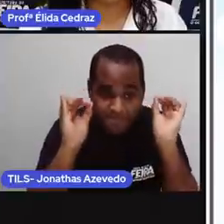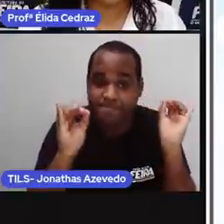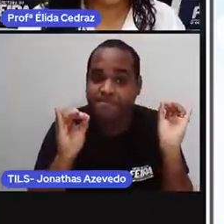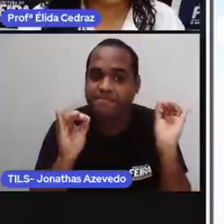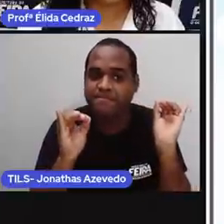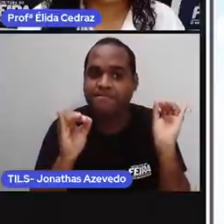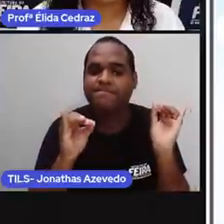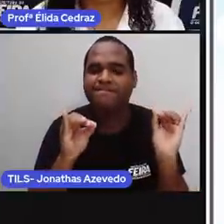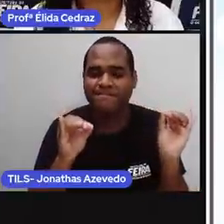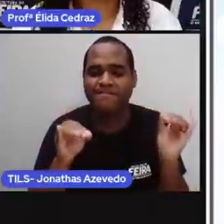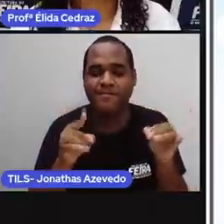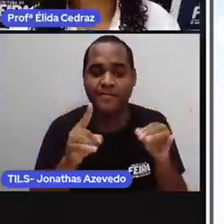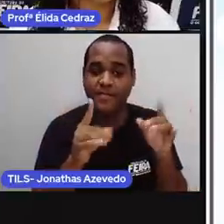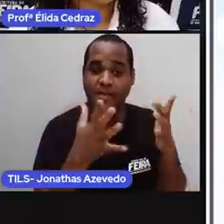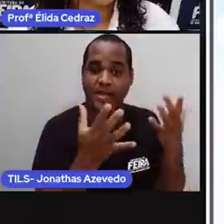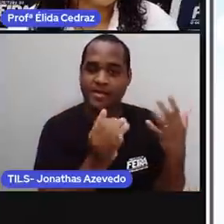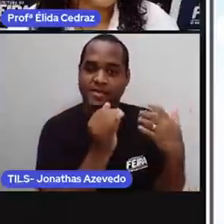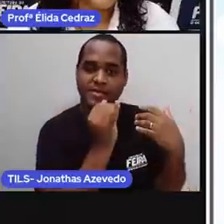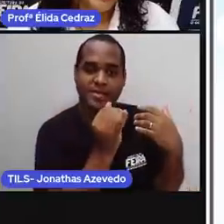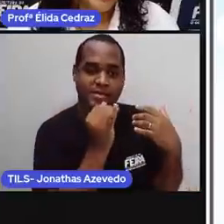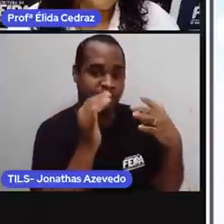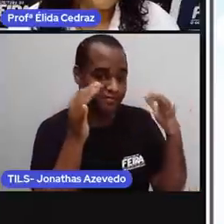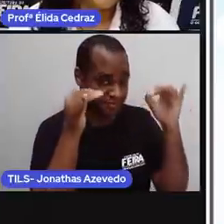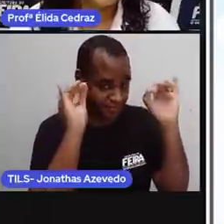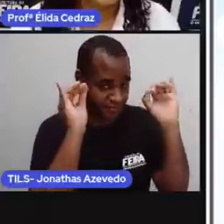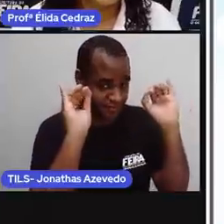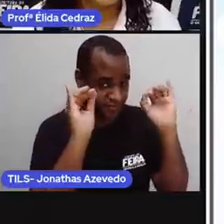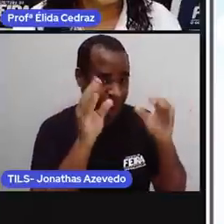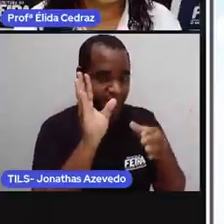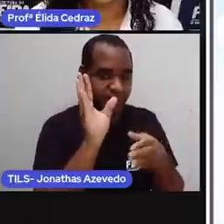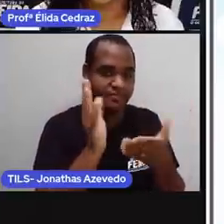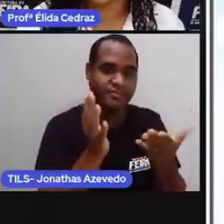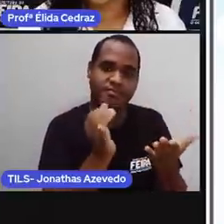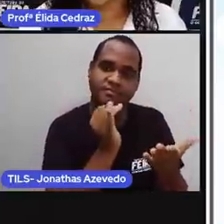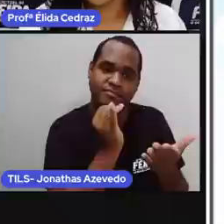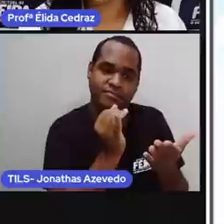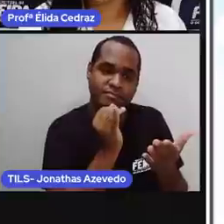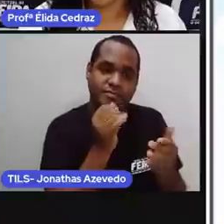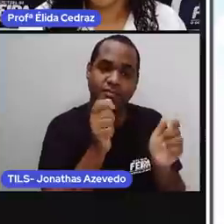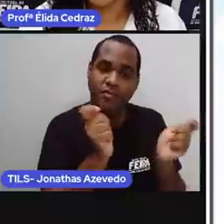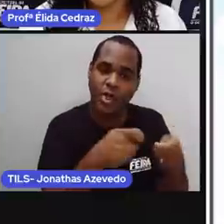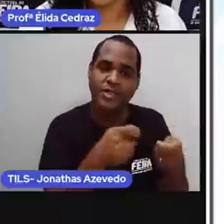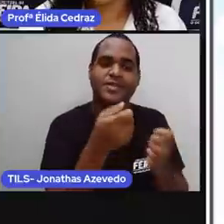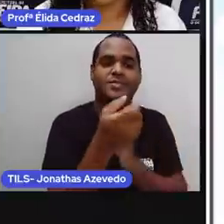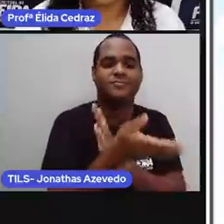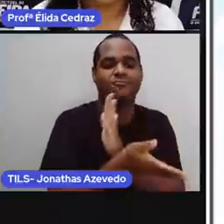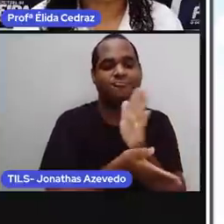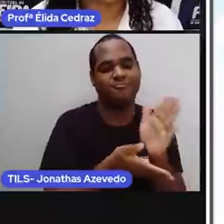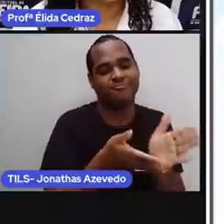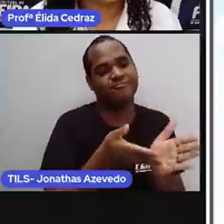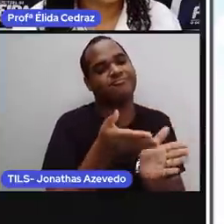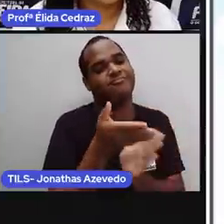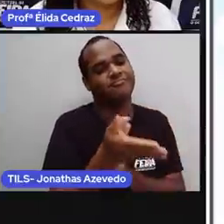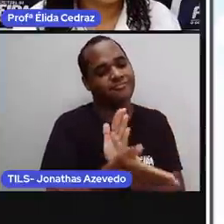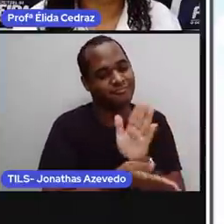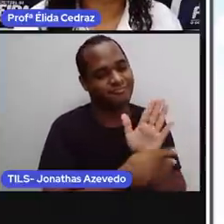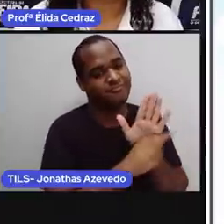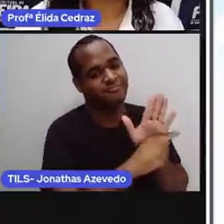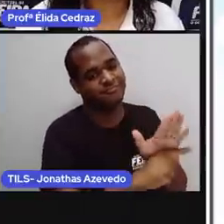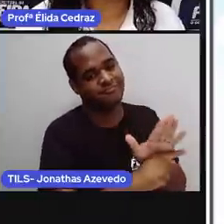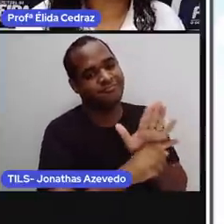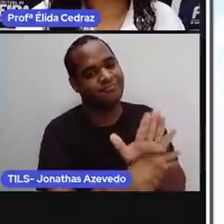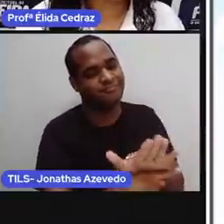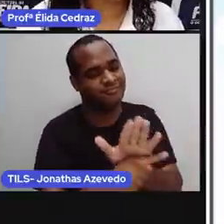domésticos e domesticáveis. Ou seja, o homem pode adestrar,